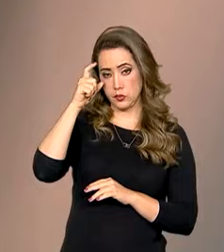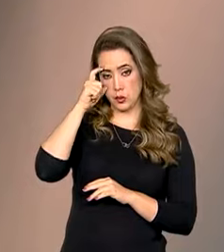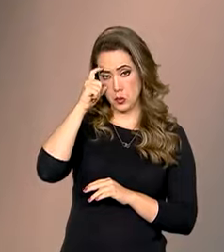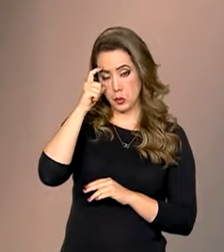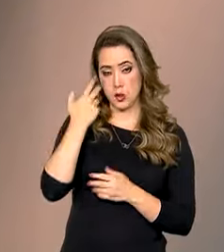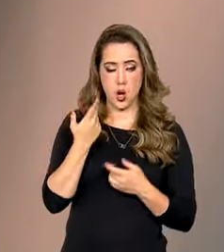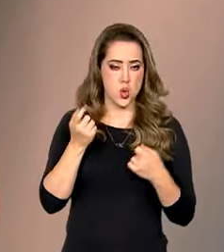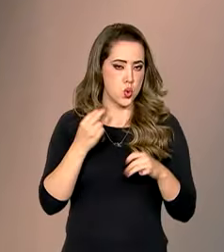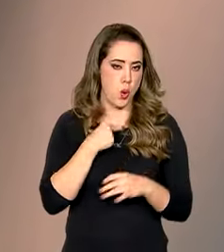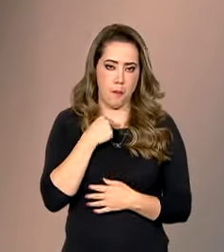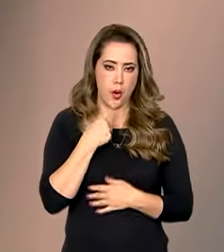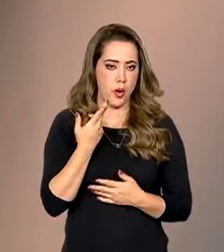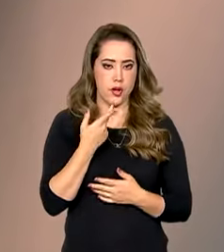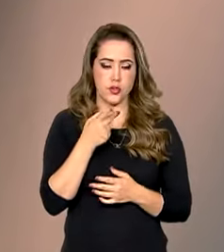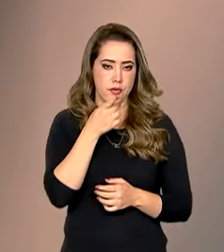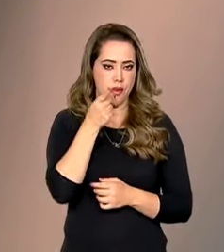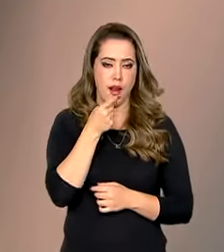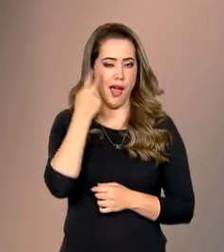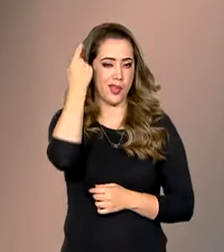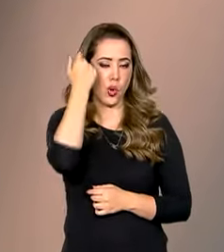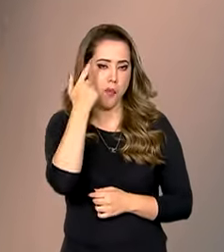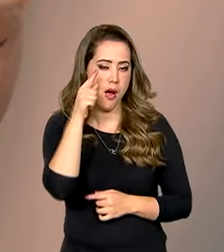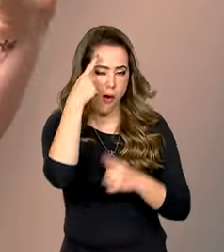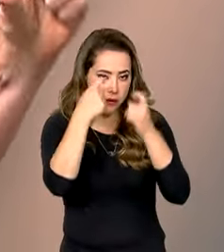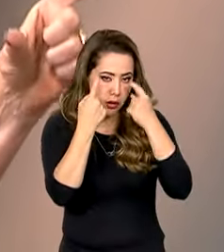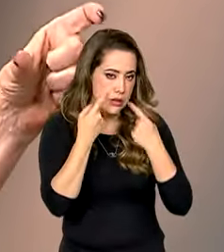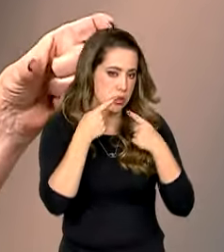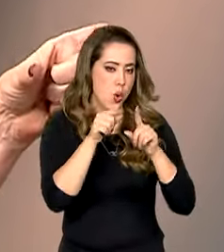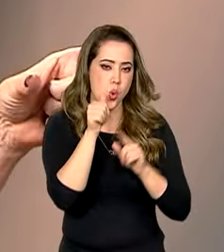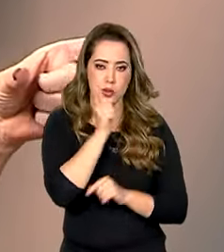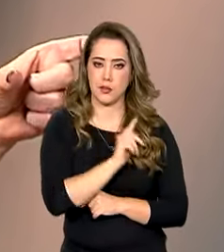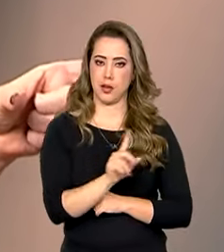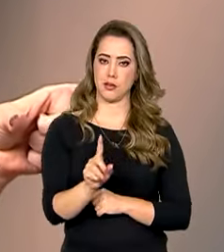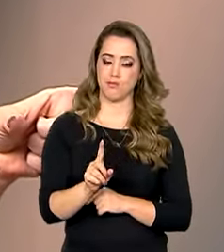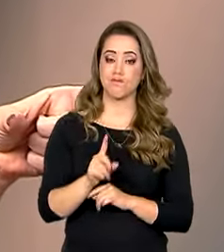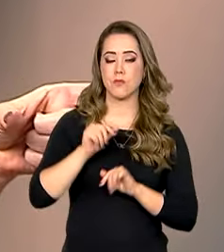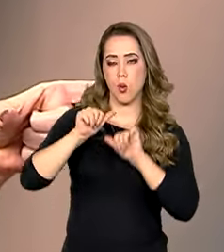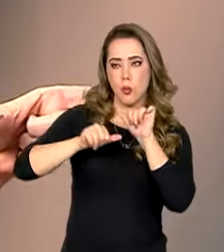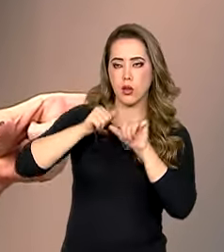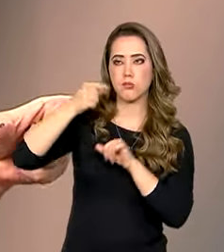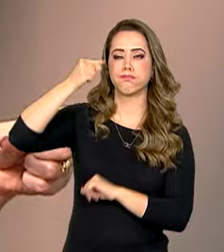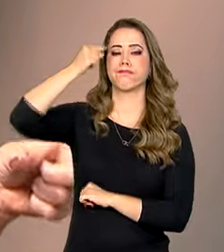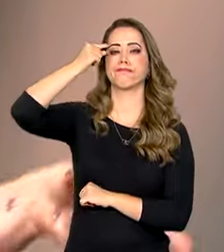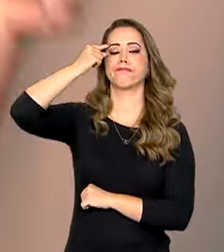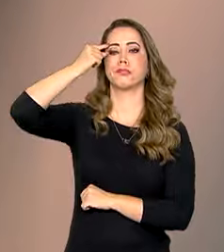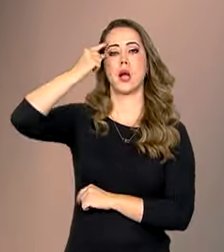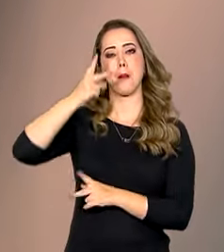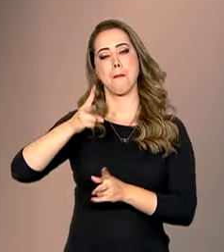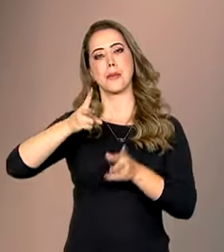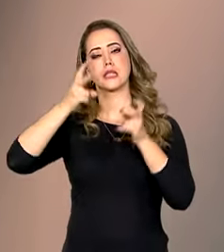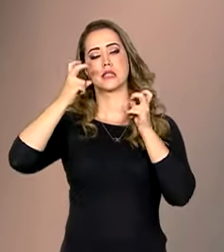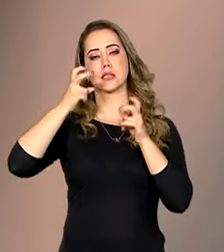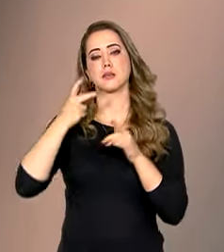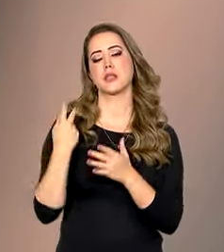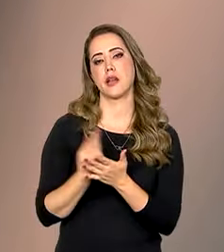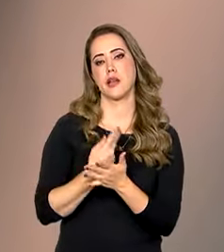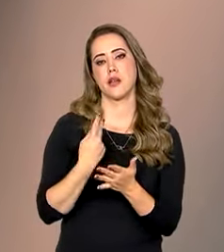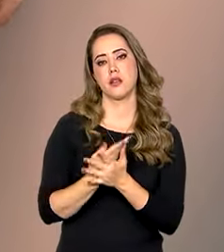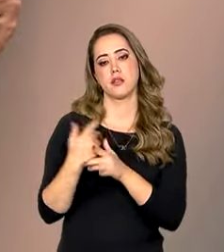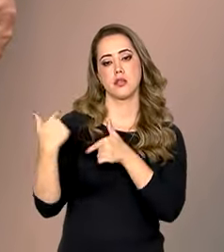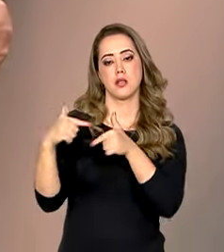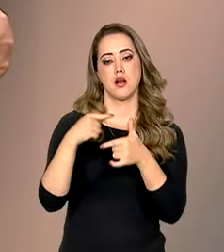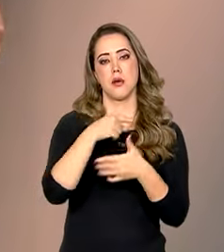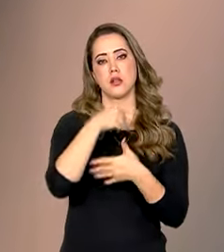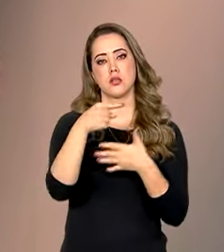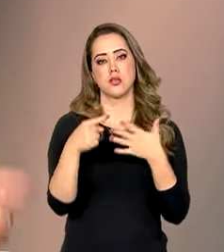violência contra as mulheres. Enfim, ações de mudança da mentalidade, envolvendo ações dos